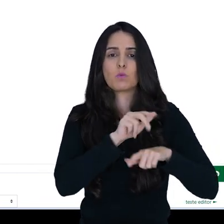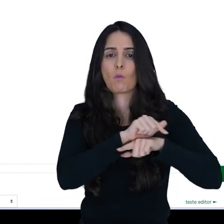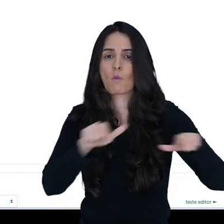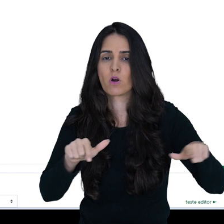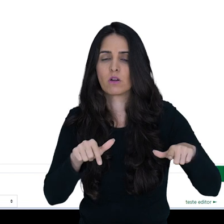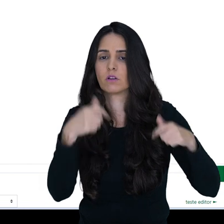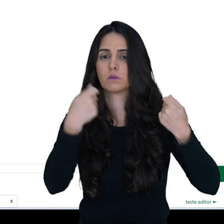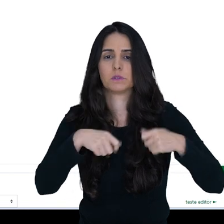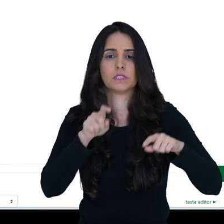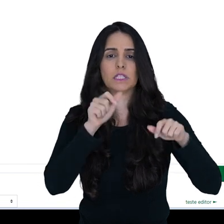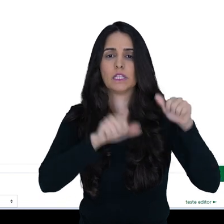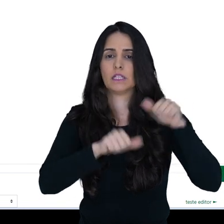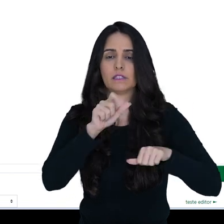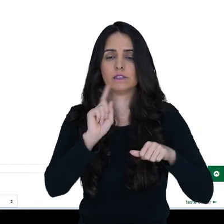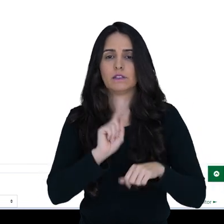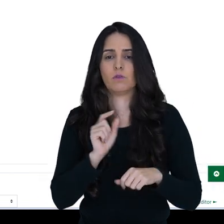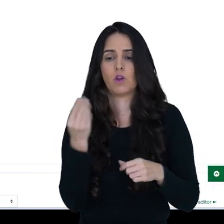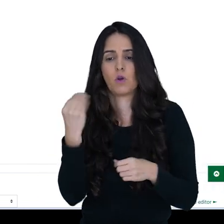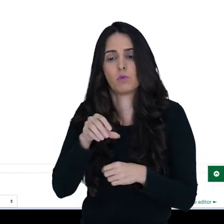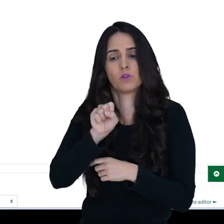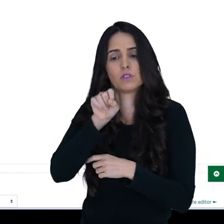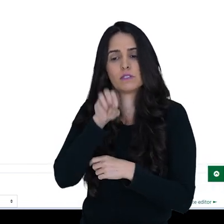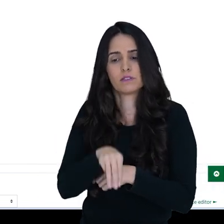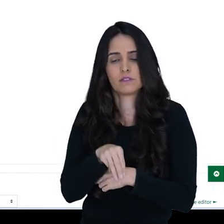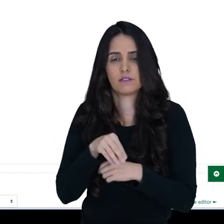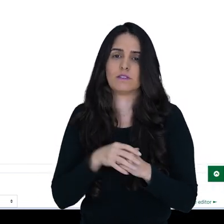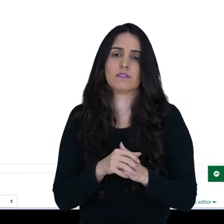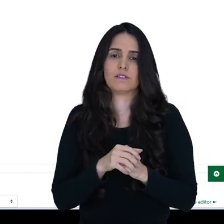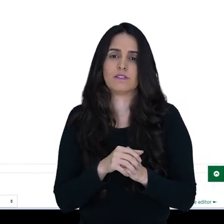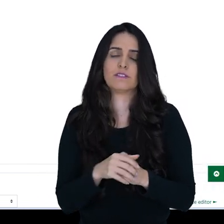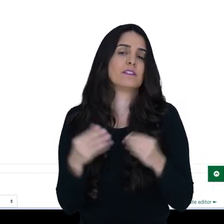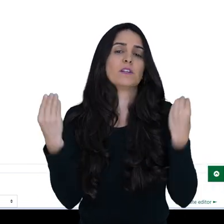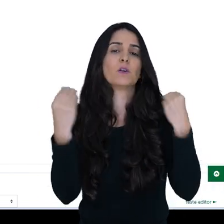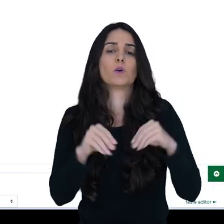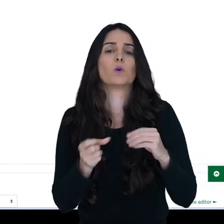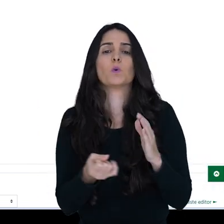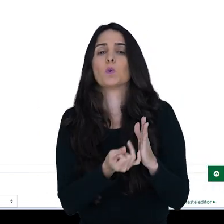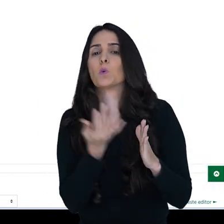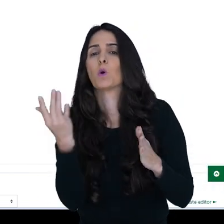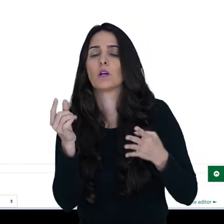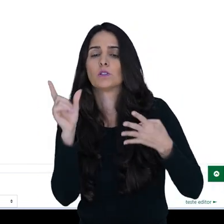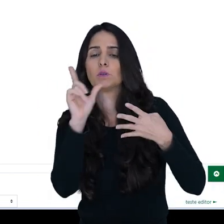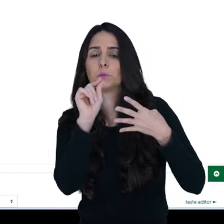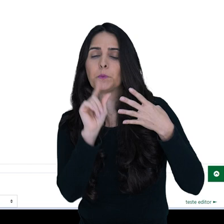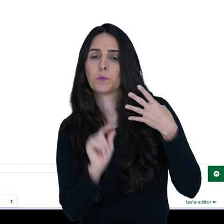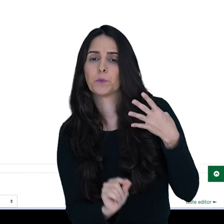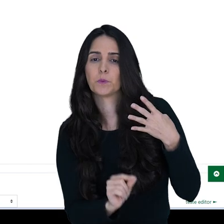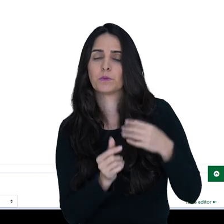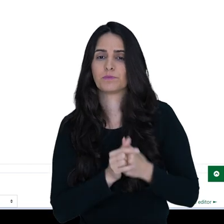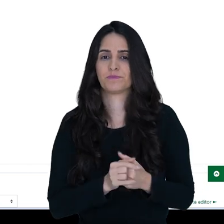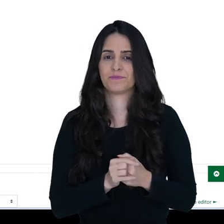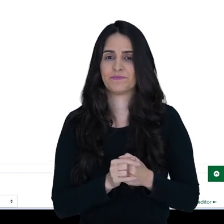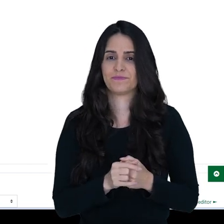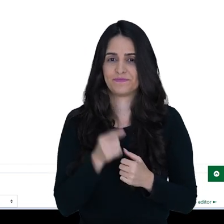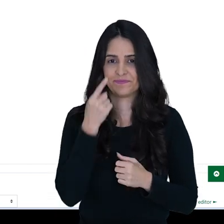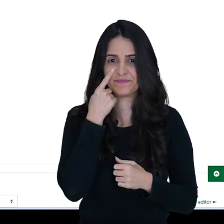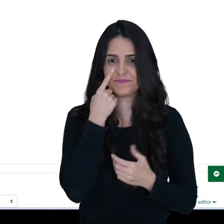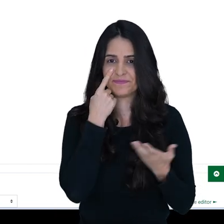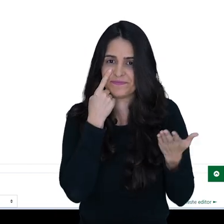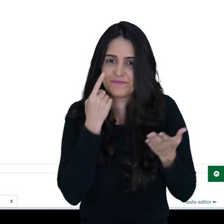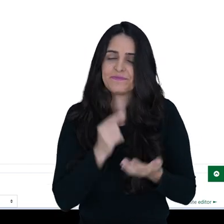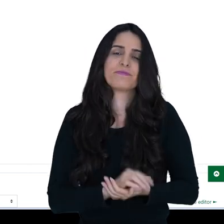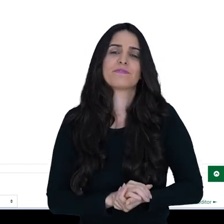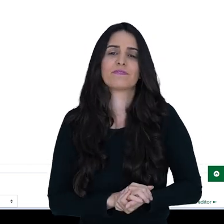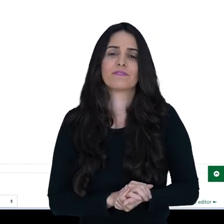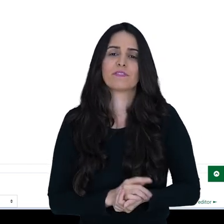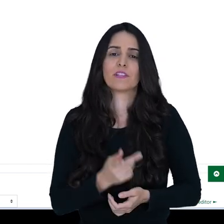vazias. Sim, também. E aqui eu vou colocar os valores de múltipla escolha. E aqui